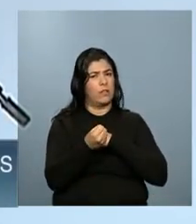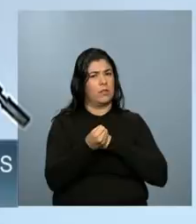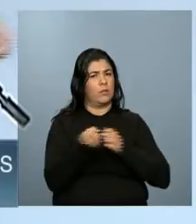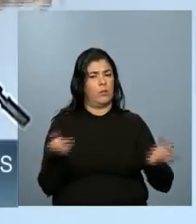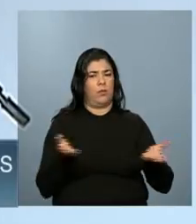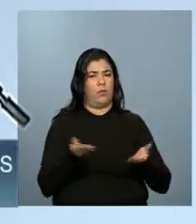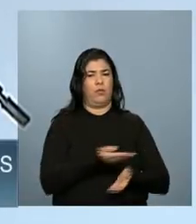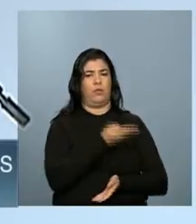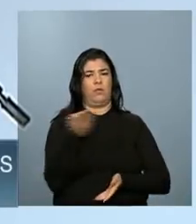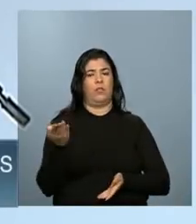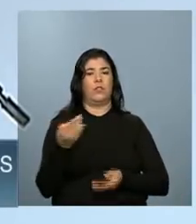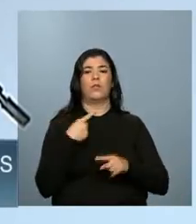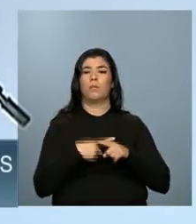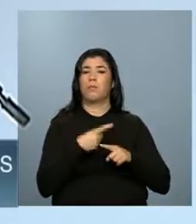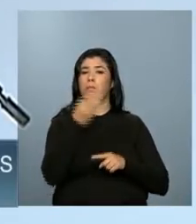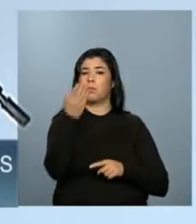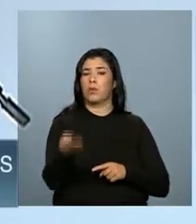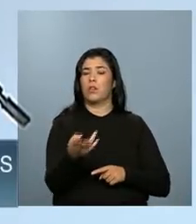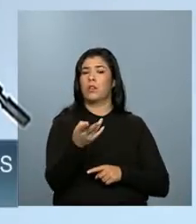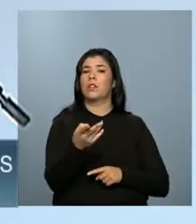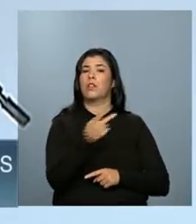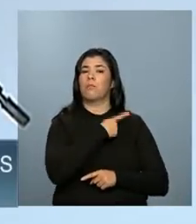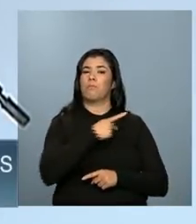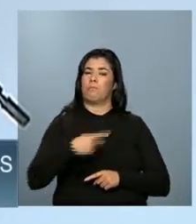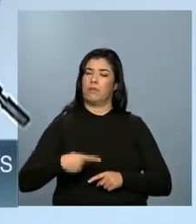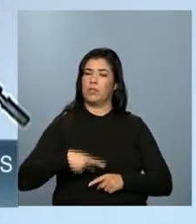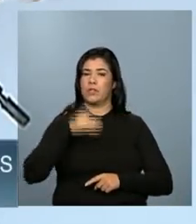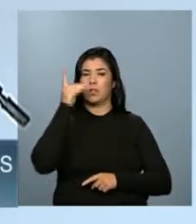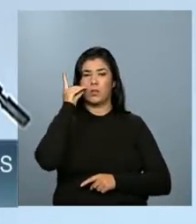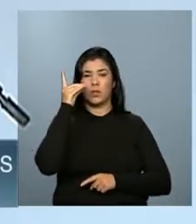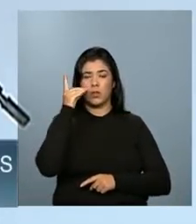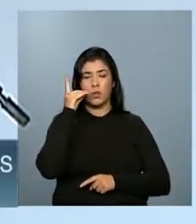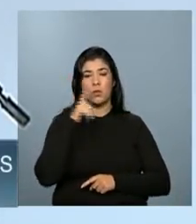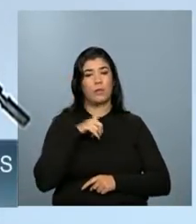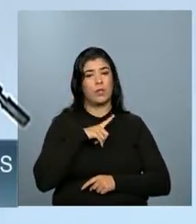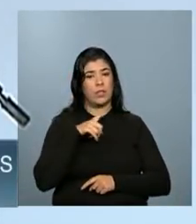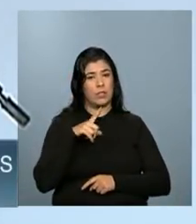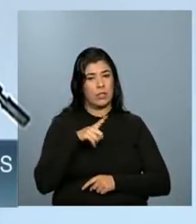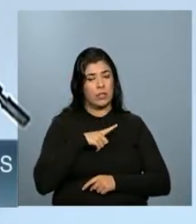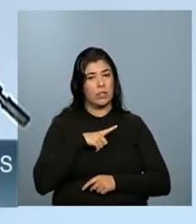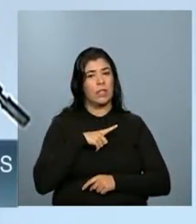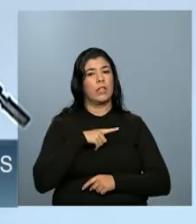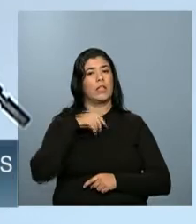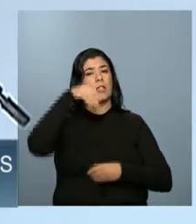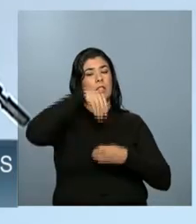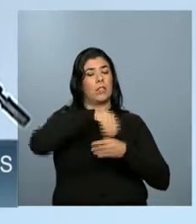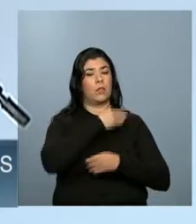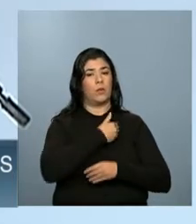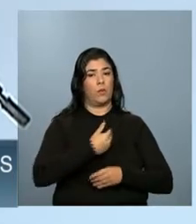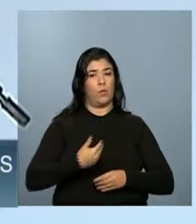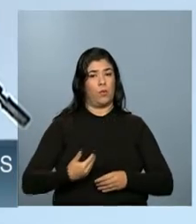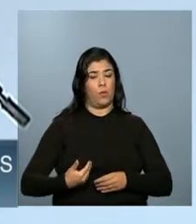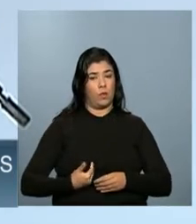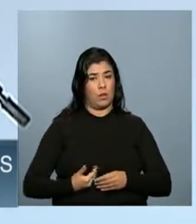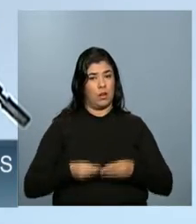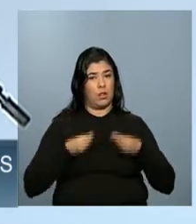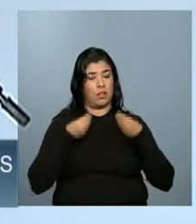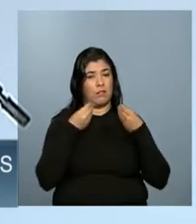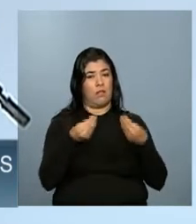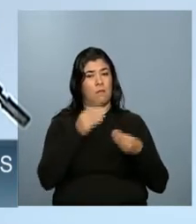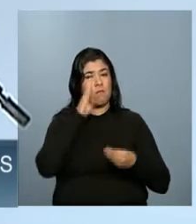se deve a uma pessoa. Se deve a presidenta Dilma Rousseff que no seu governo ela dá